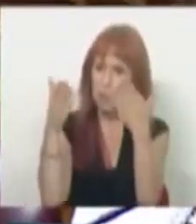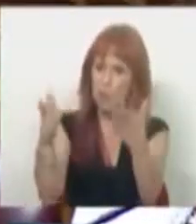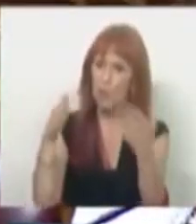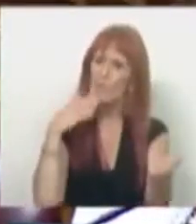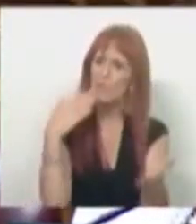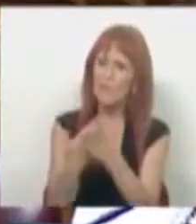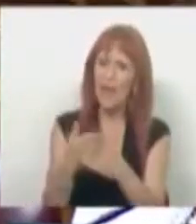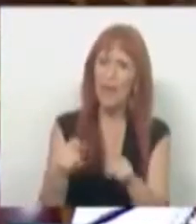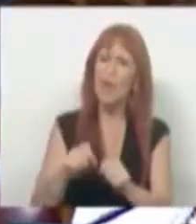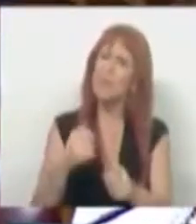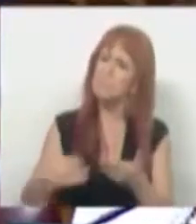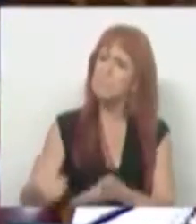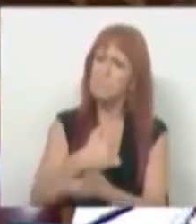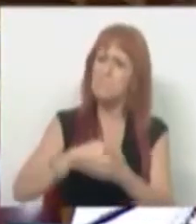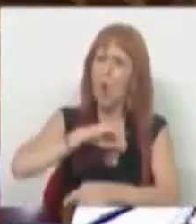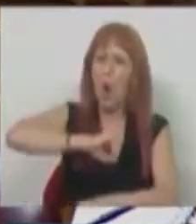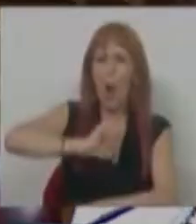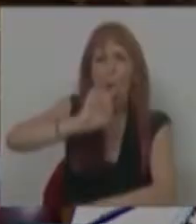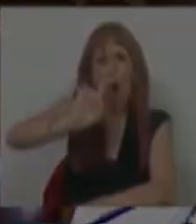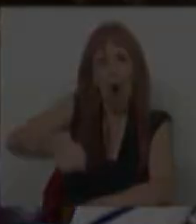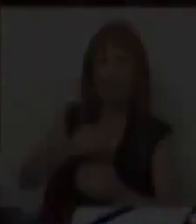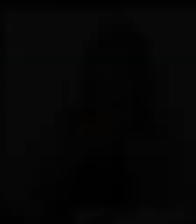tornar rentável aquilo que é responsável.